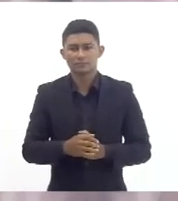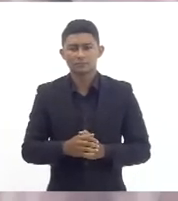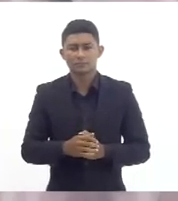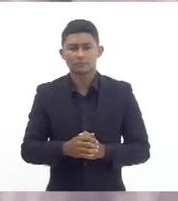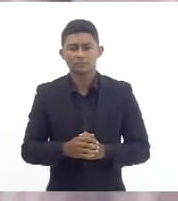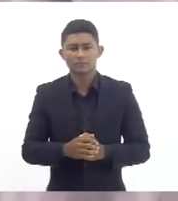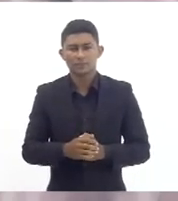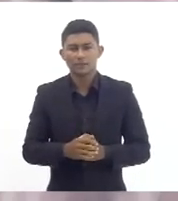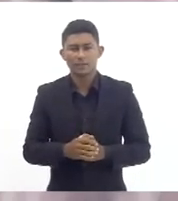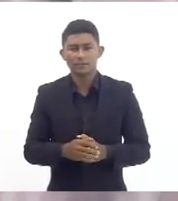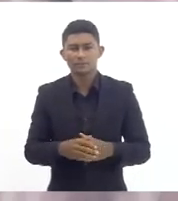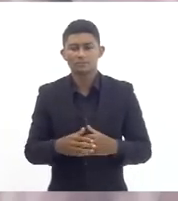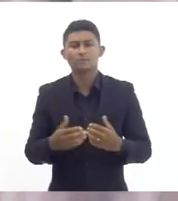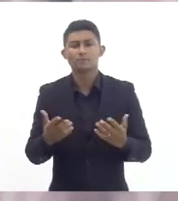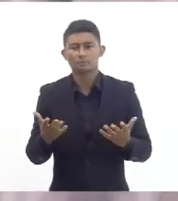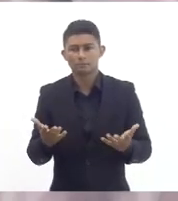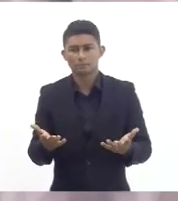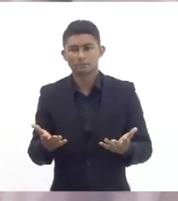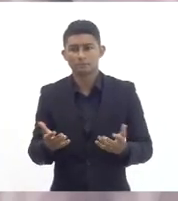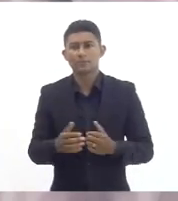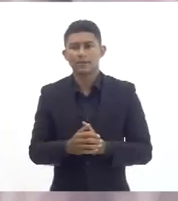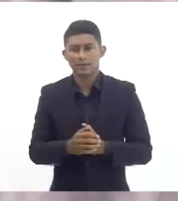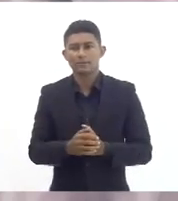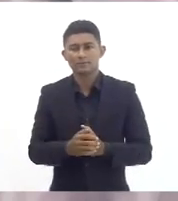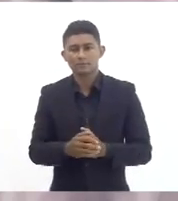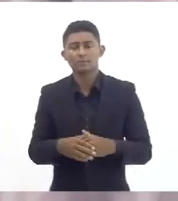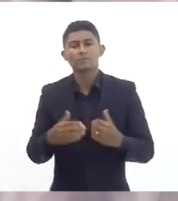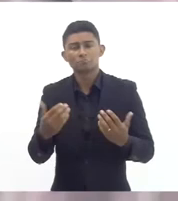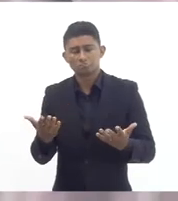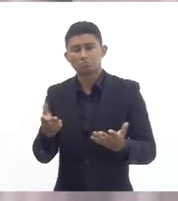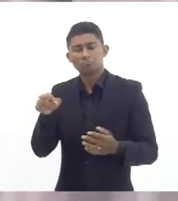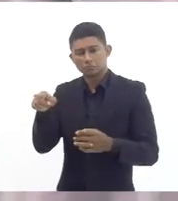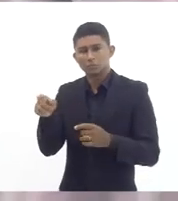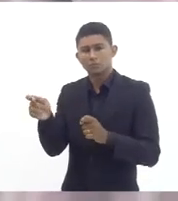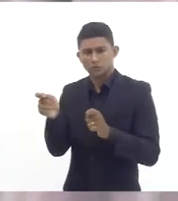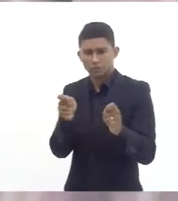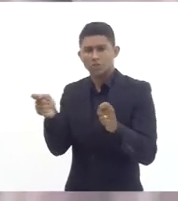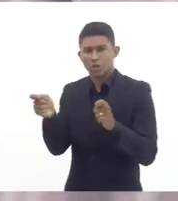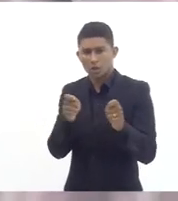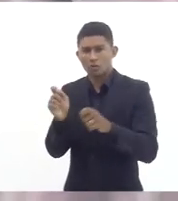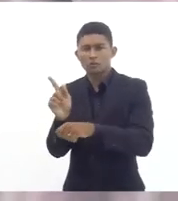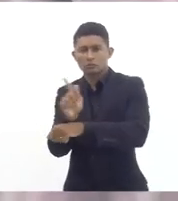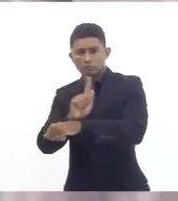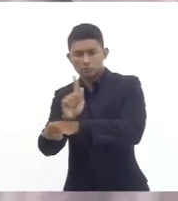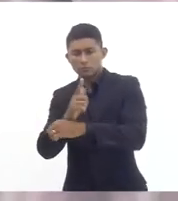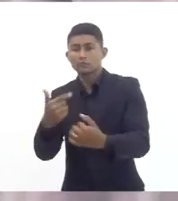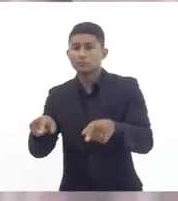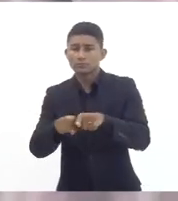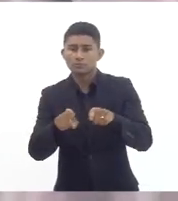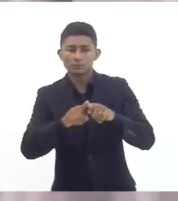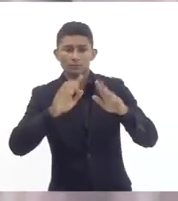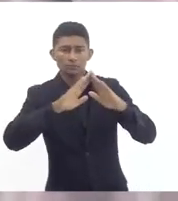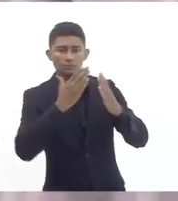pais também de uma direção de unidade que está na gestão mas está na realidade da escola elas são importantes